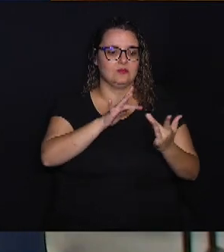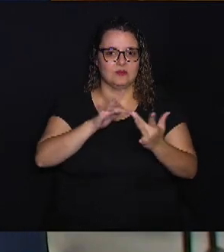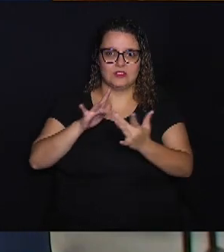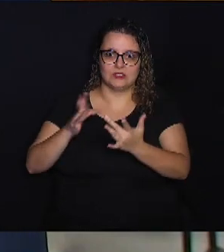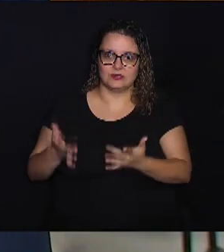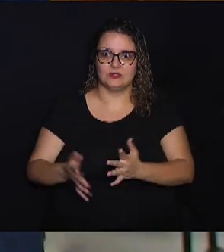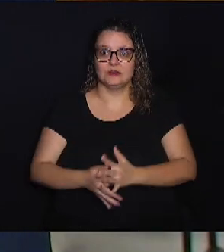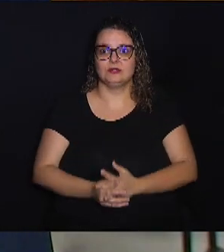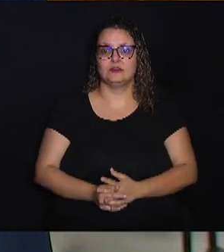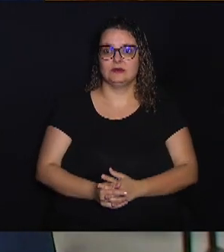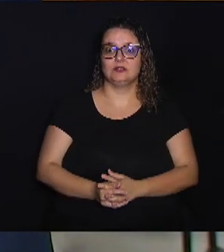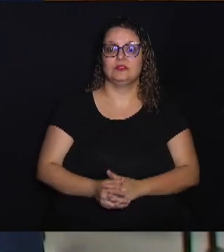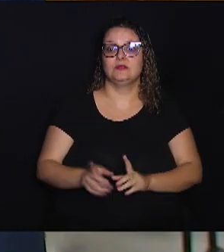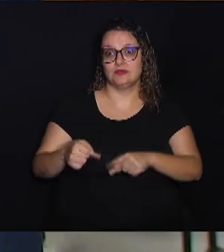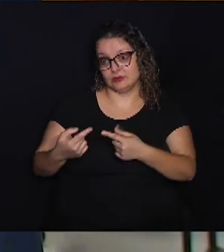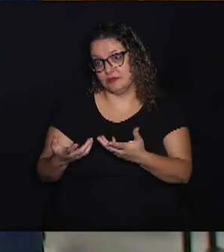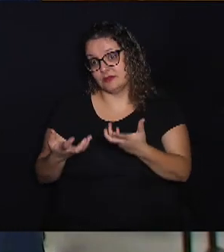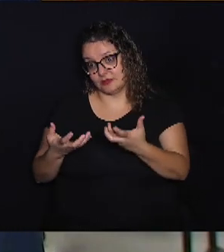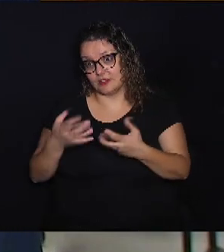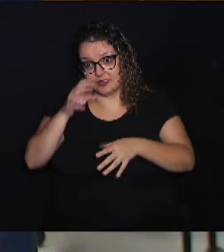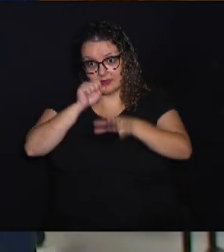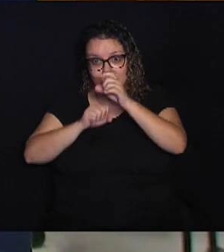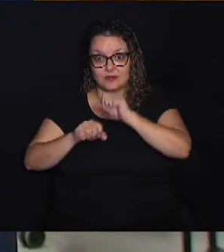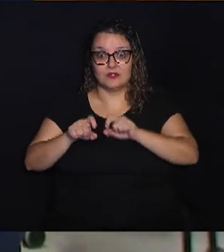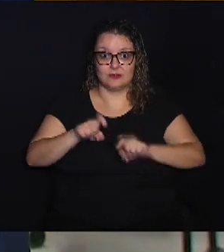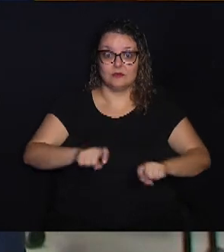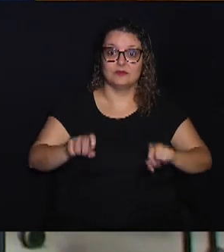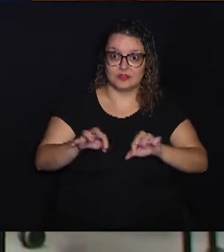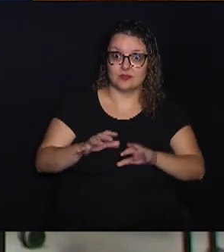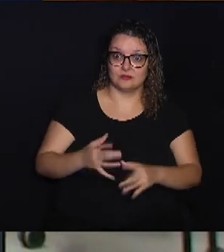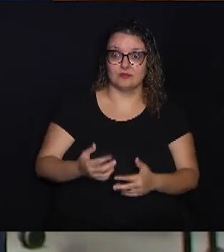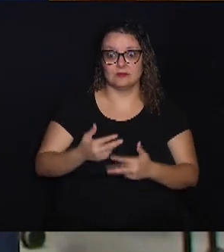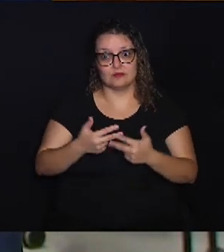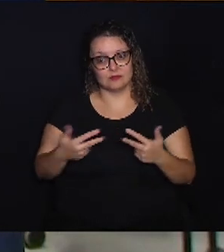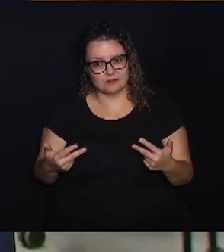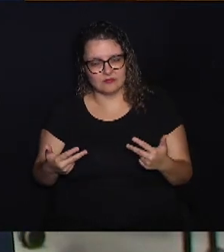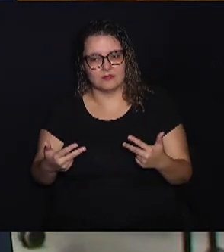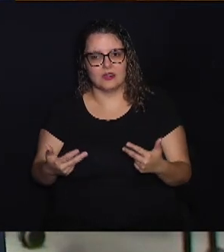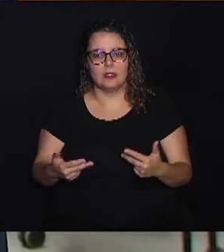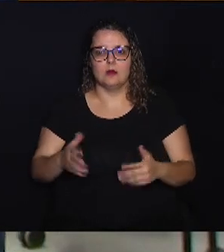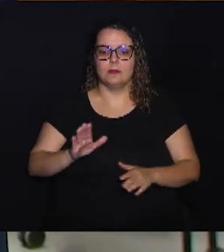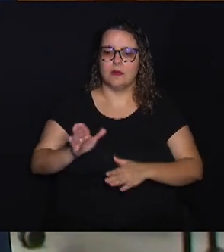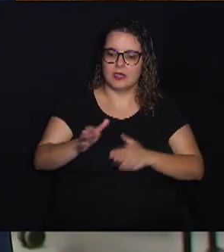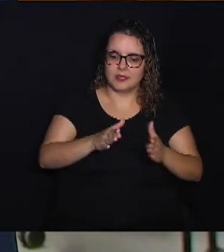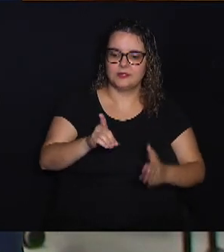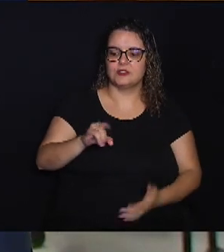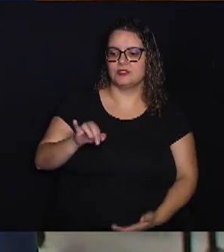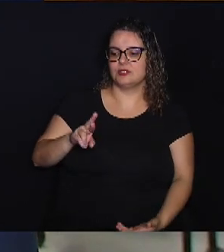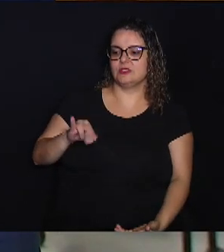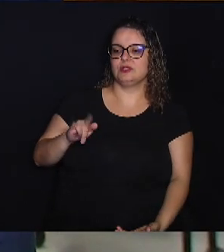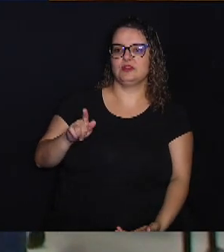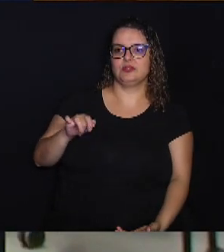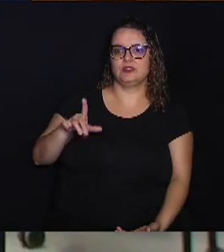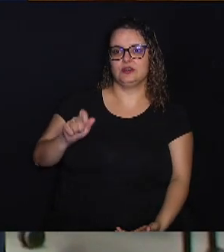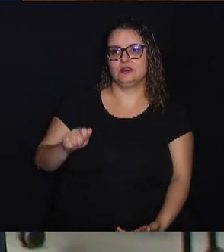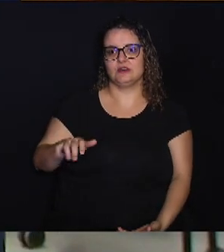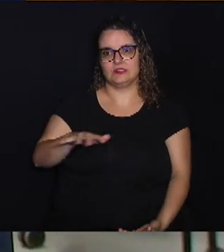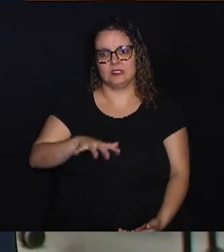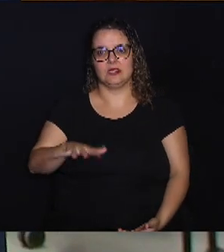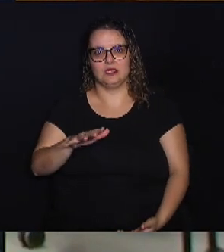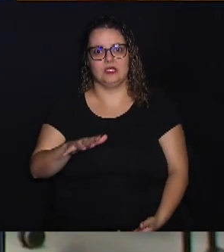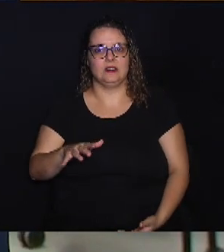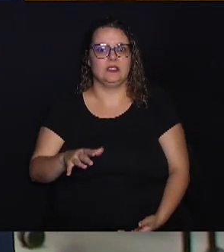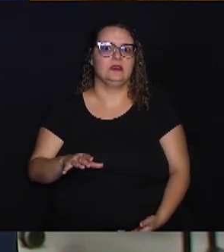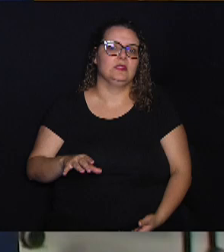laboratório, e outra que eles querem aprender muita computação, mas uma computação dirigida para a área científica, né? Obviamente,